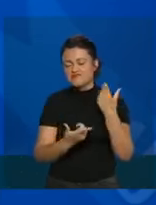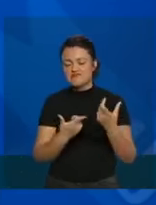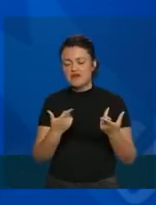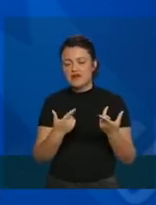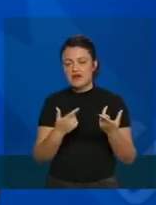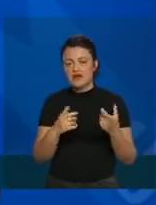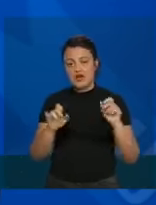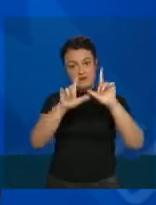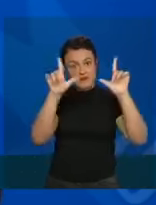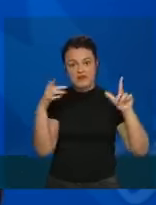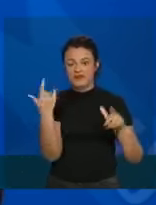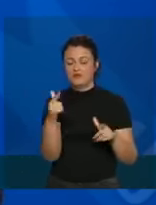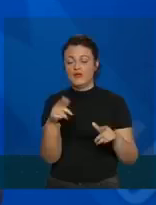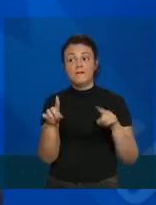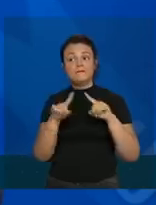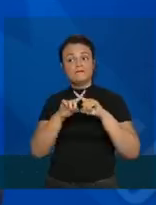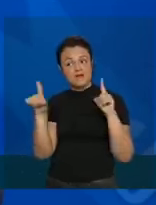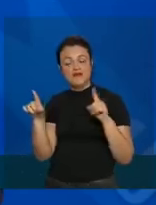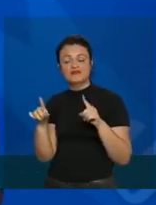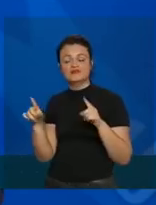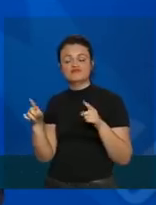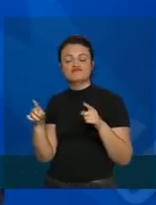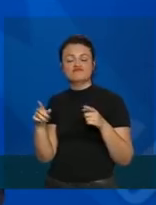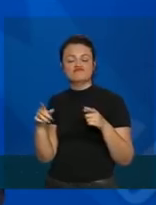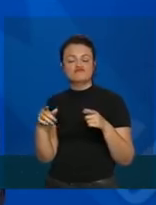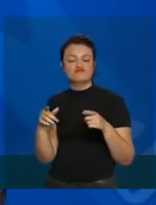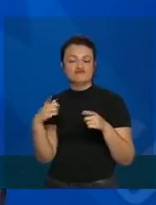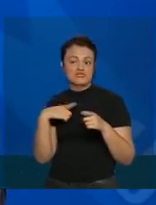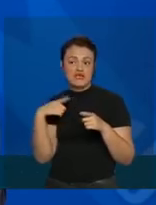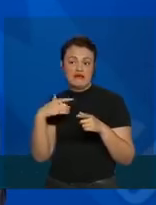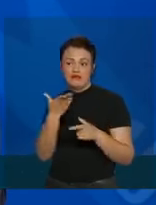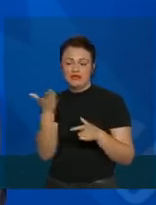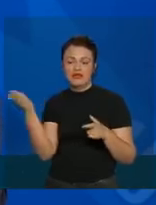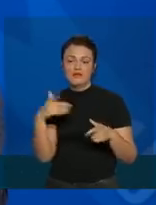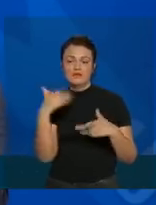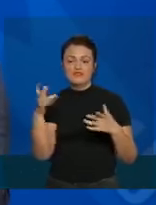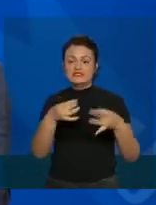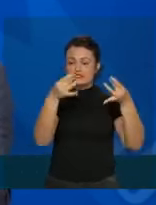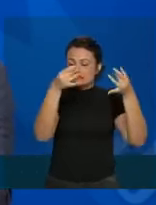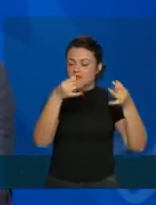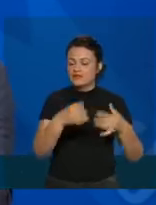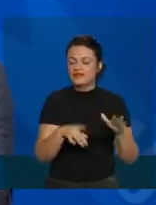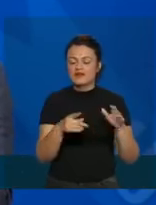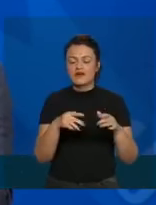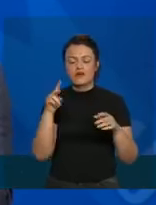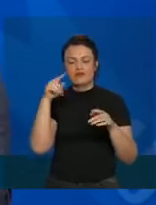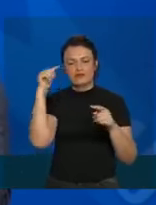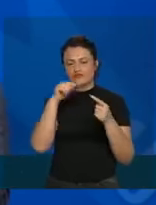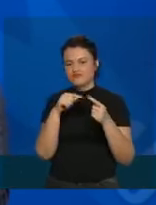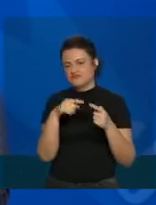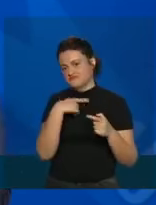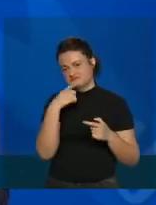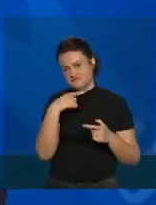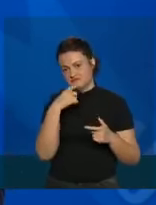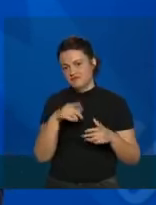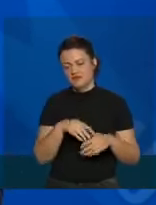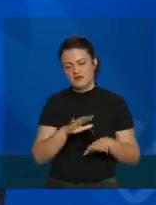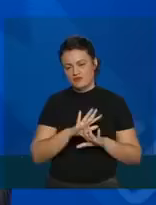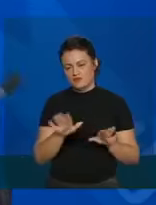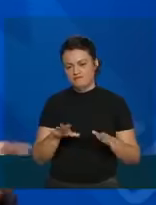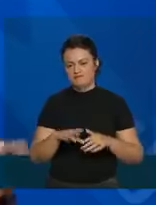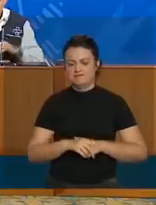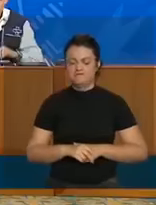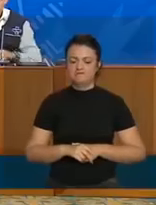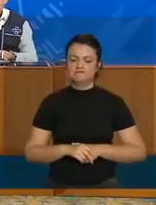uma causa relacionada, o que nós não temos é como especificar o agente etiológico. Basicamente, é isso, ministro.